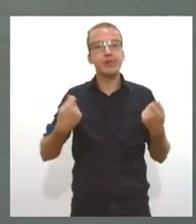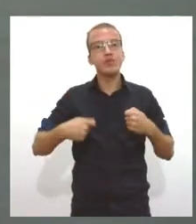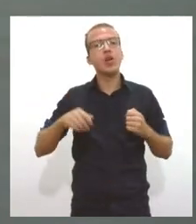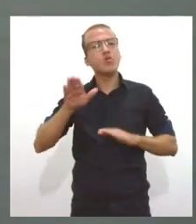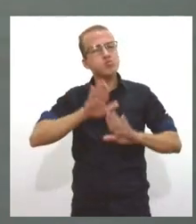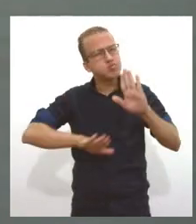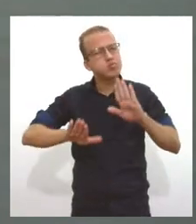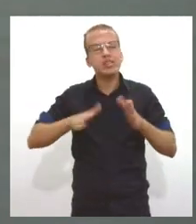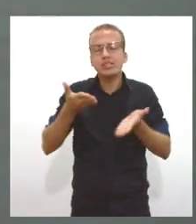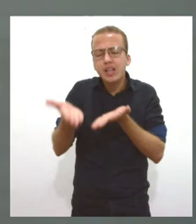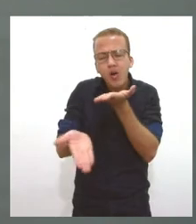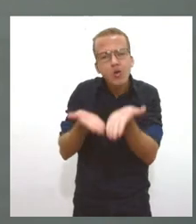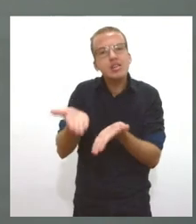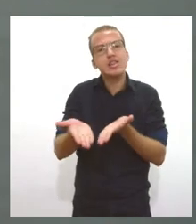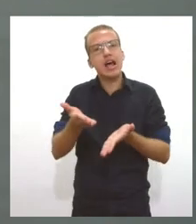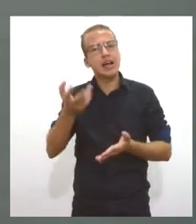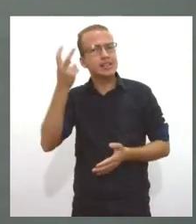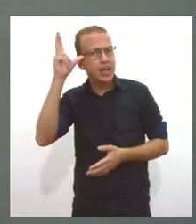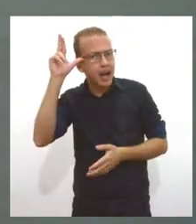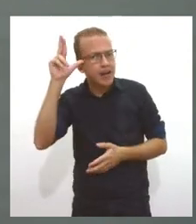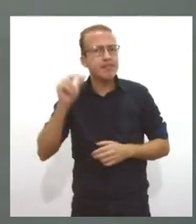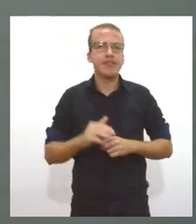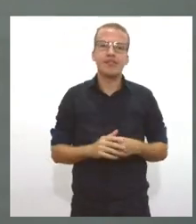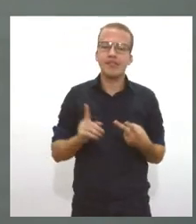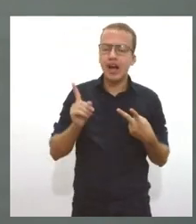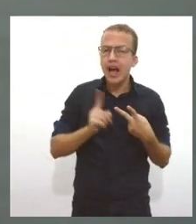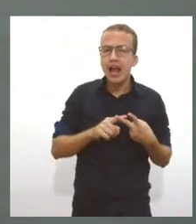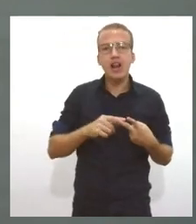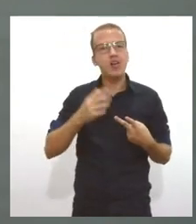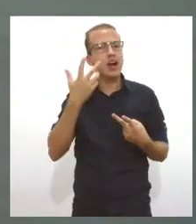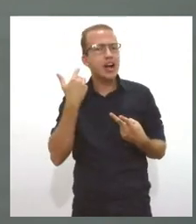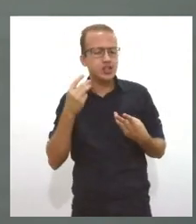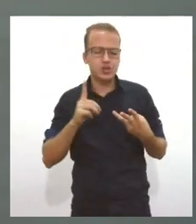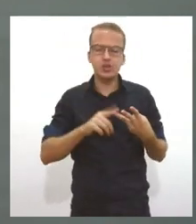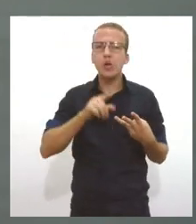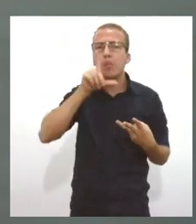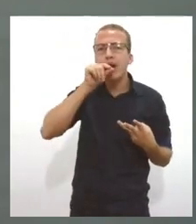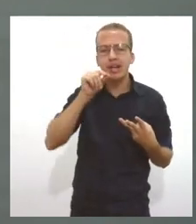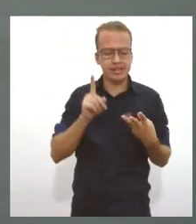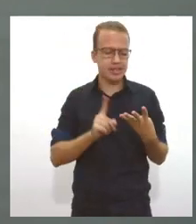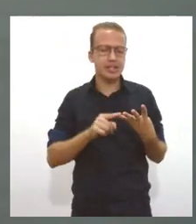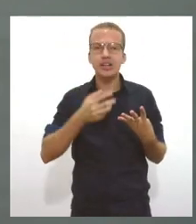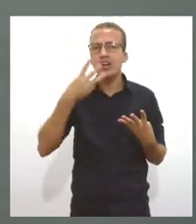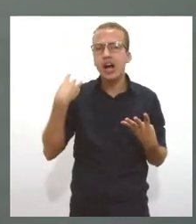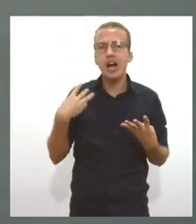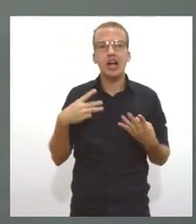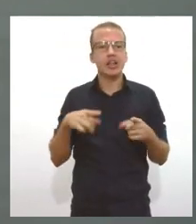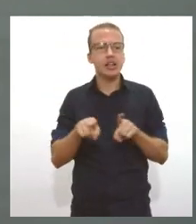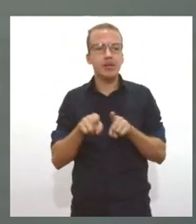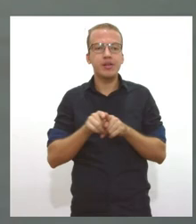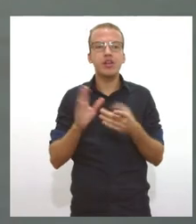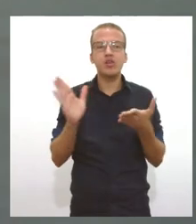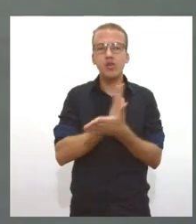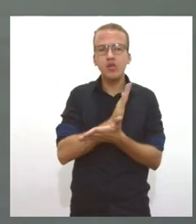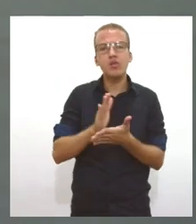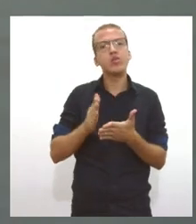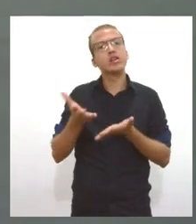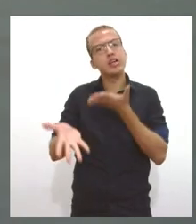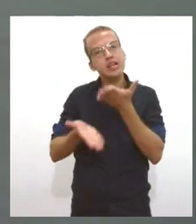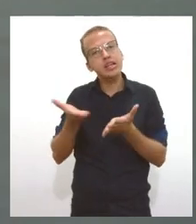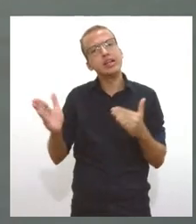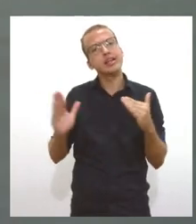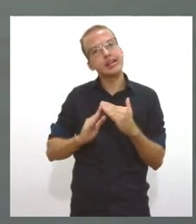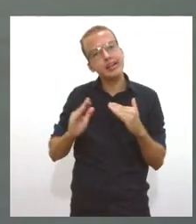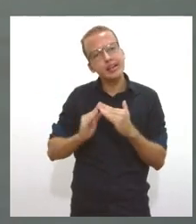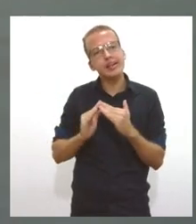seja o cavalo seja o cachorrinho o gato passarinho também né que muitas pessoas tem criam passarinhos em casa que não podem alguns não